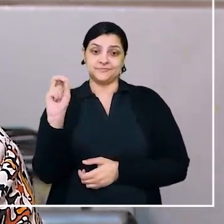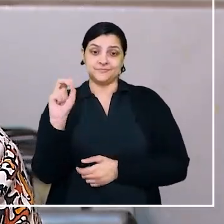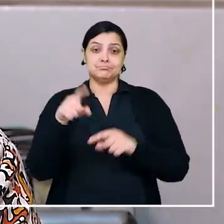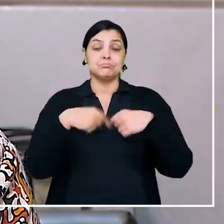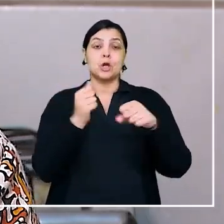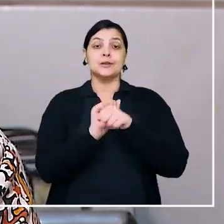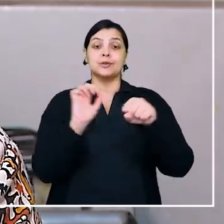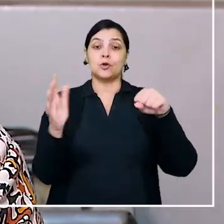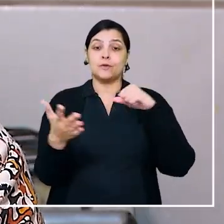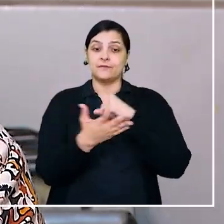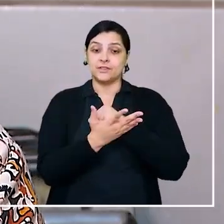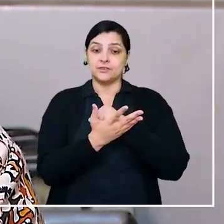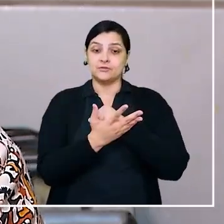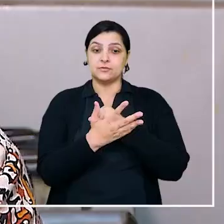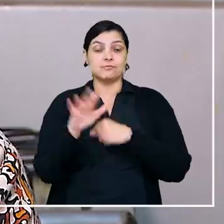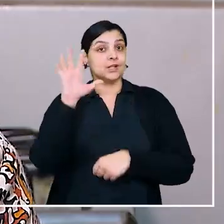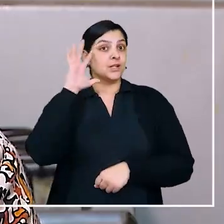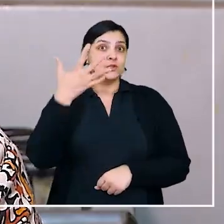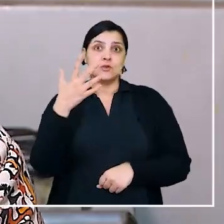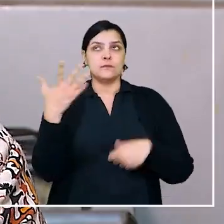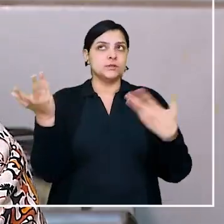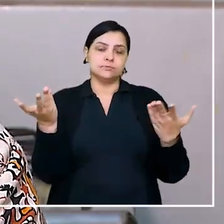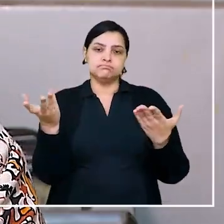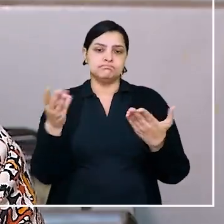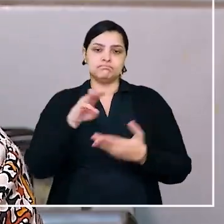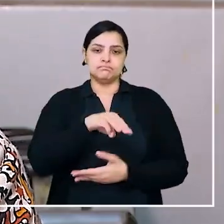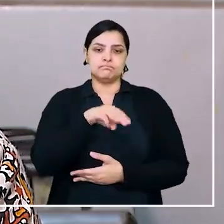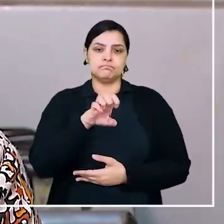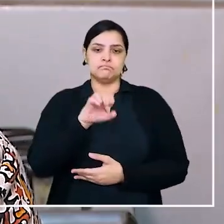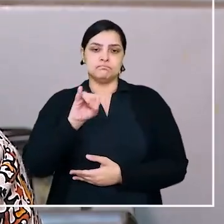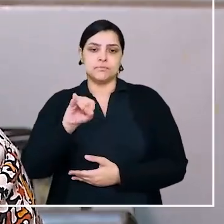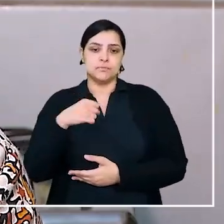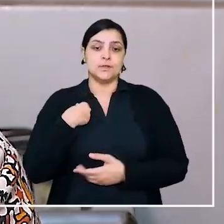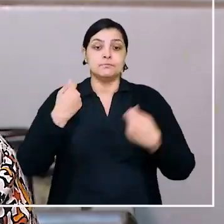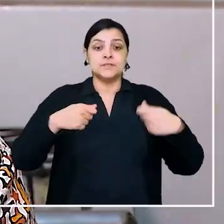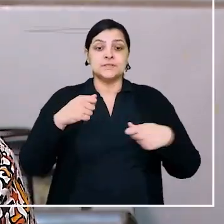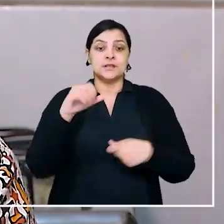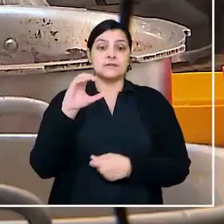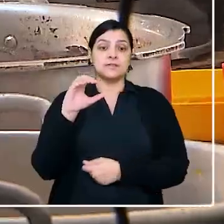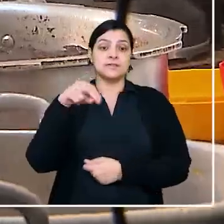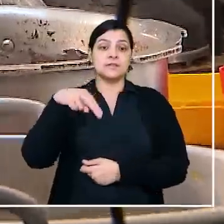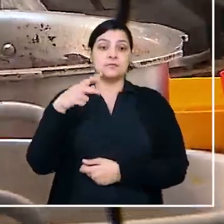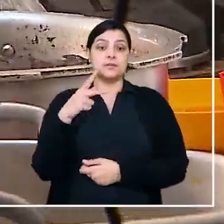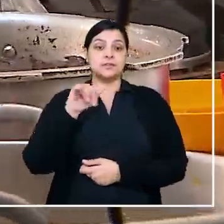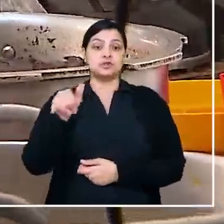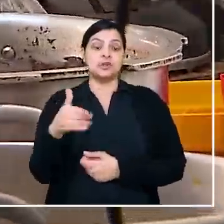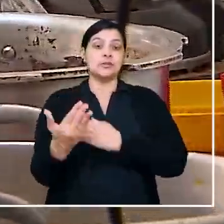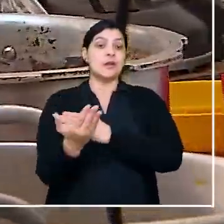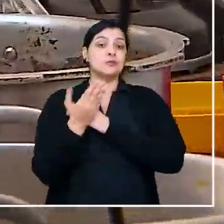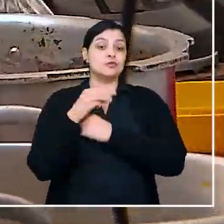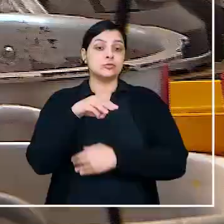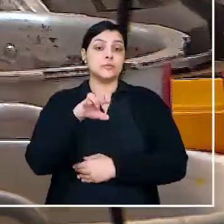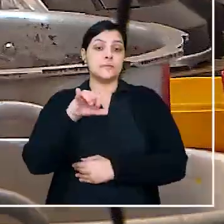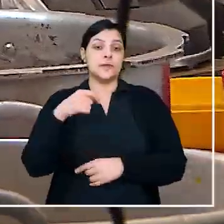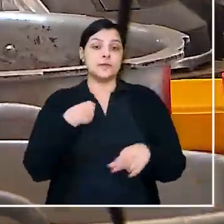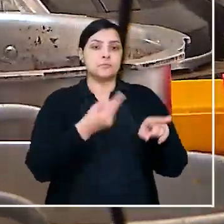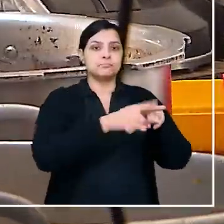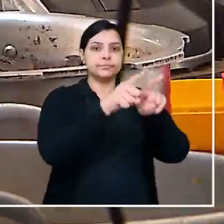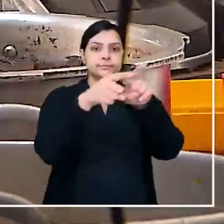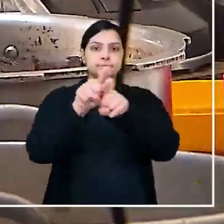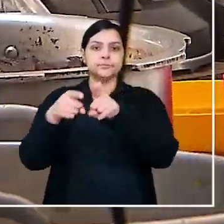com a covid, eu resolvi fazer porque precisava de um CNPJ. A MEI ajudou a criar